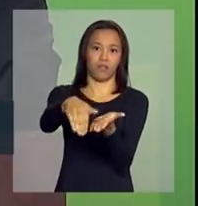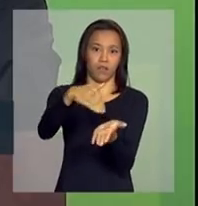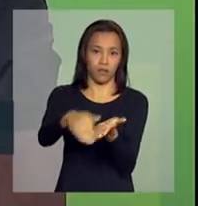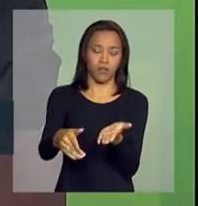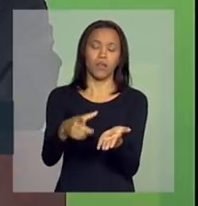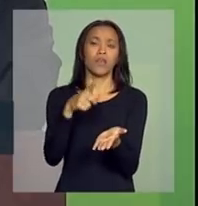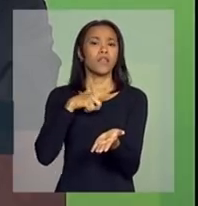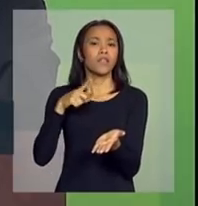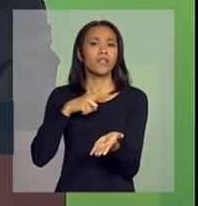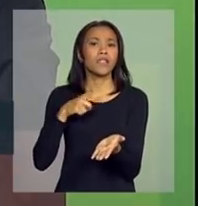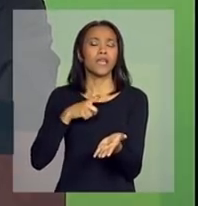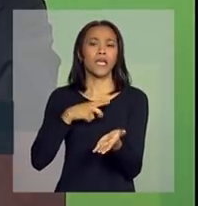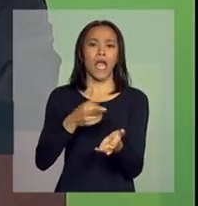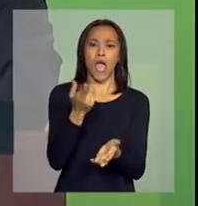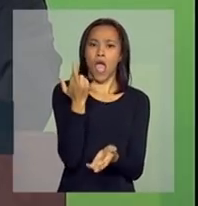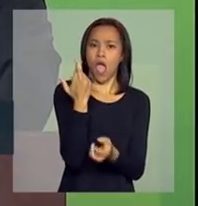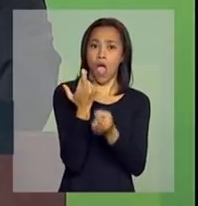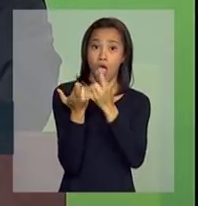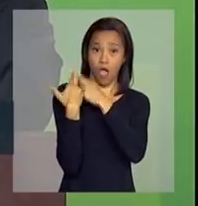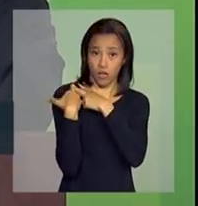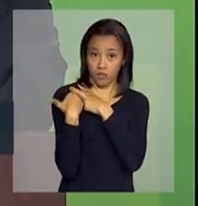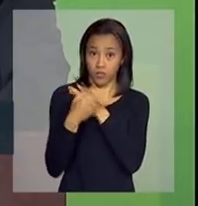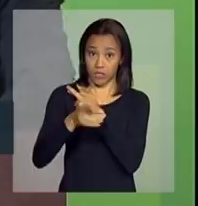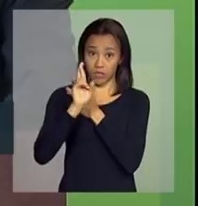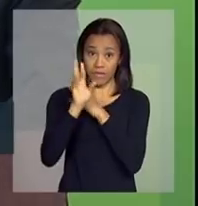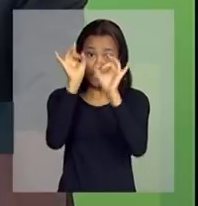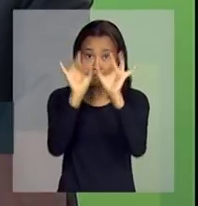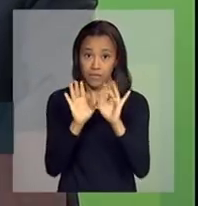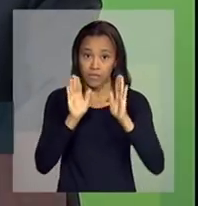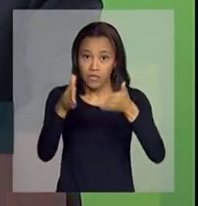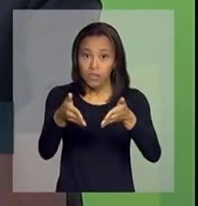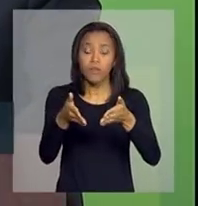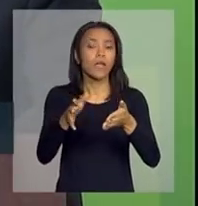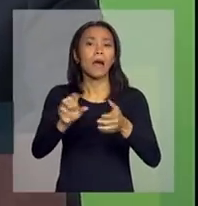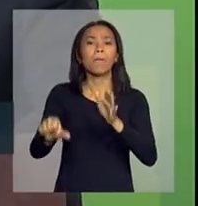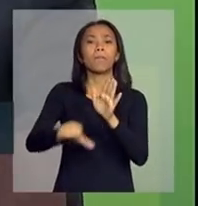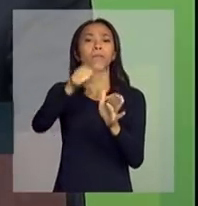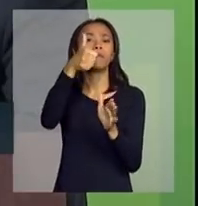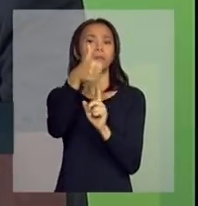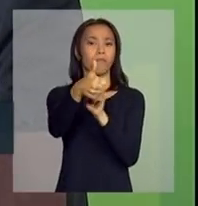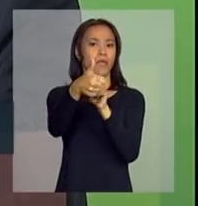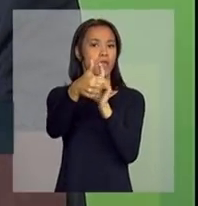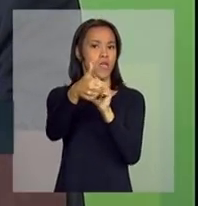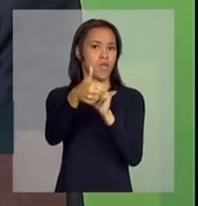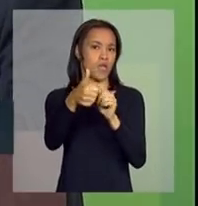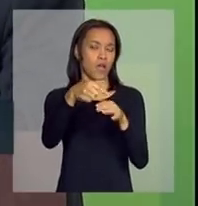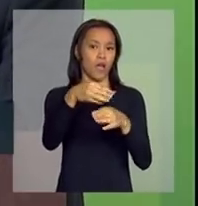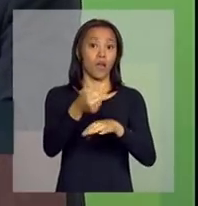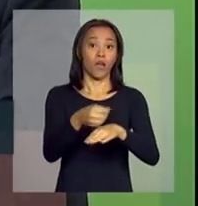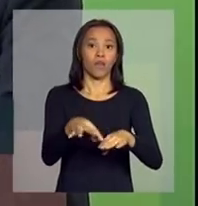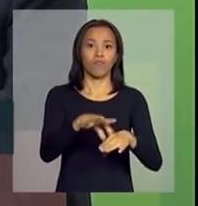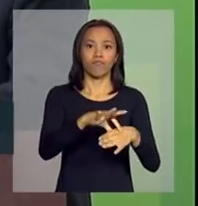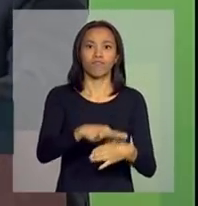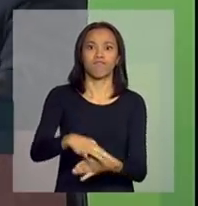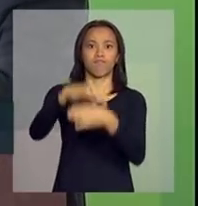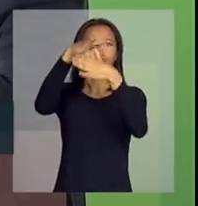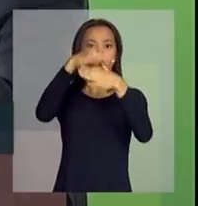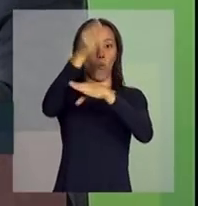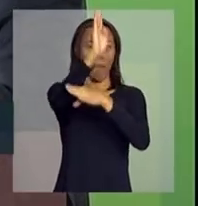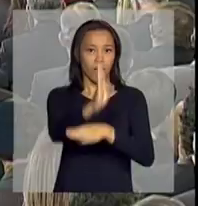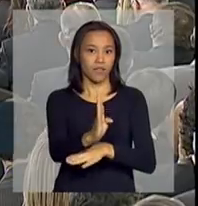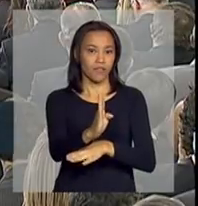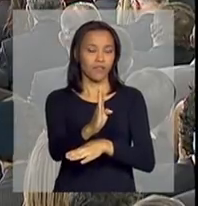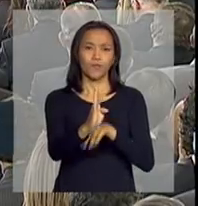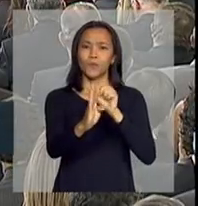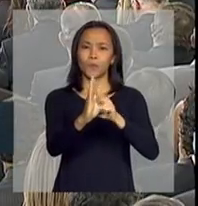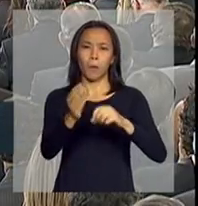missões específicas e a primeira delas é aquela que coloca o Brasil numa posição muito incômoda